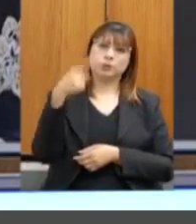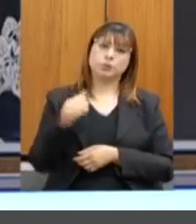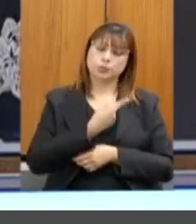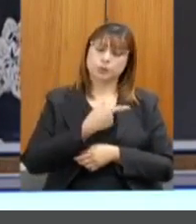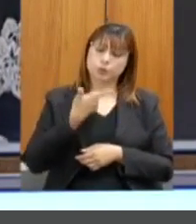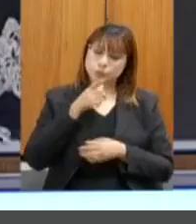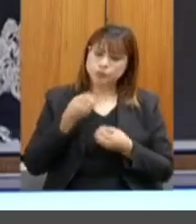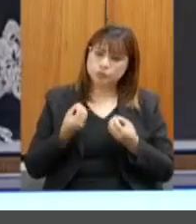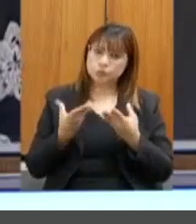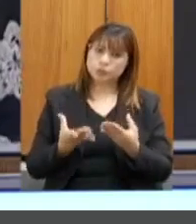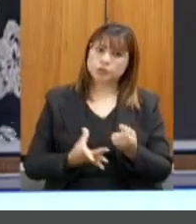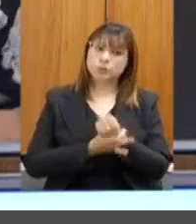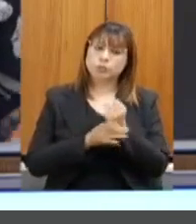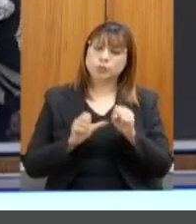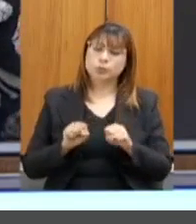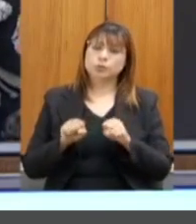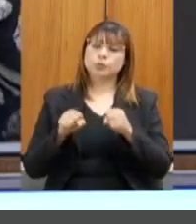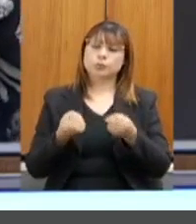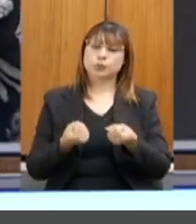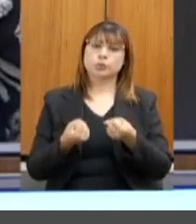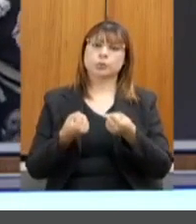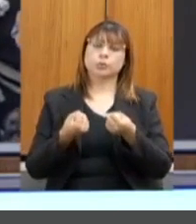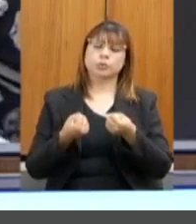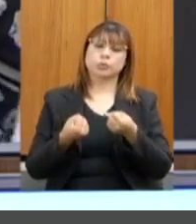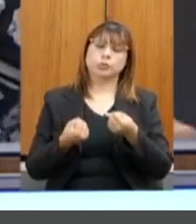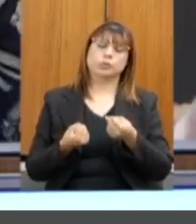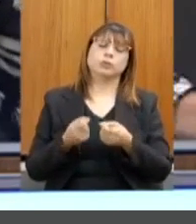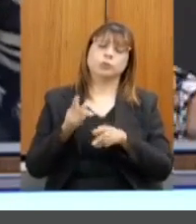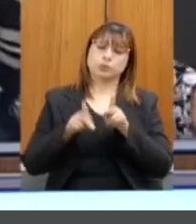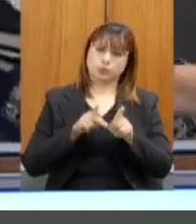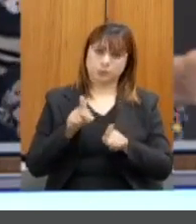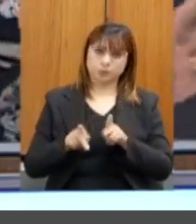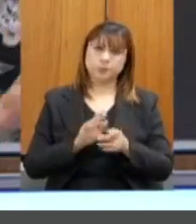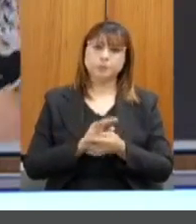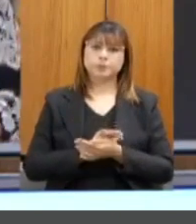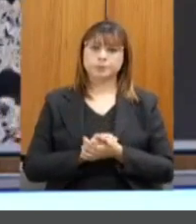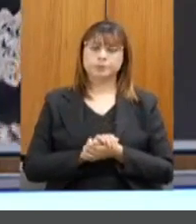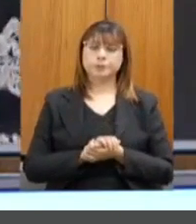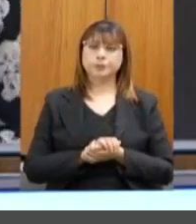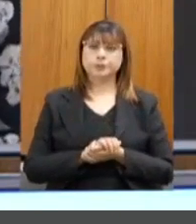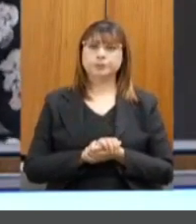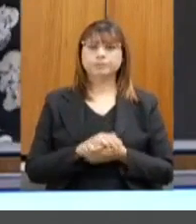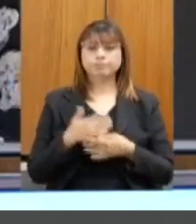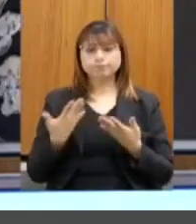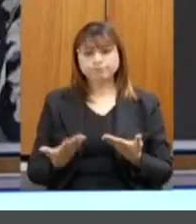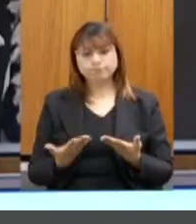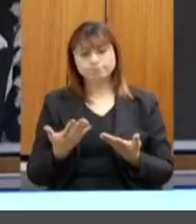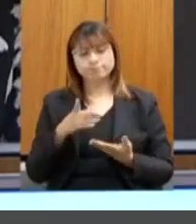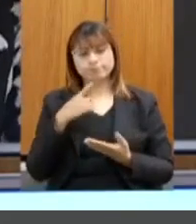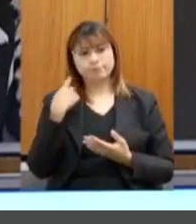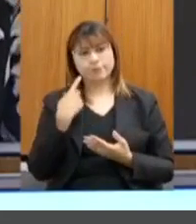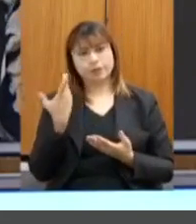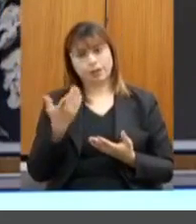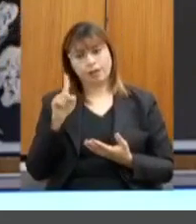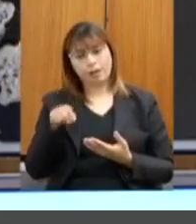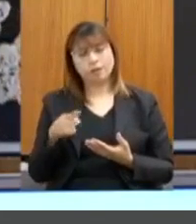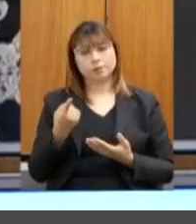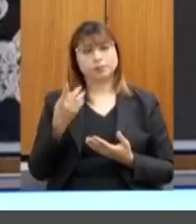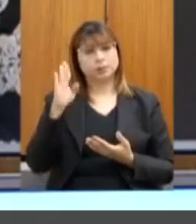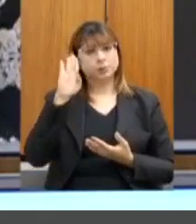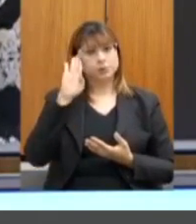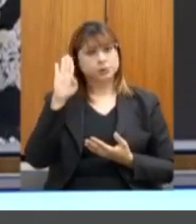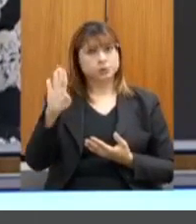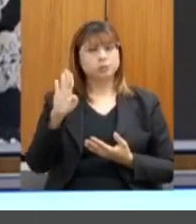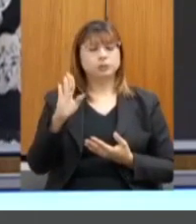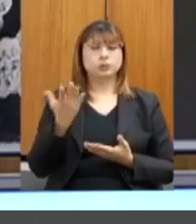garantia ou aumente a segurança da nossa população. Bem, deputado Noraldinho, então, esses são os nossos principais